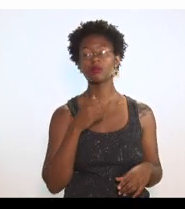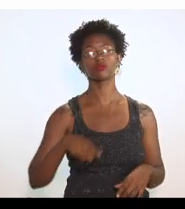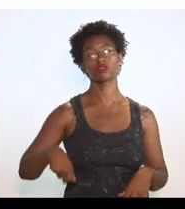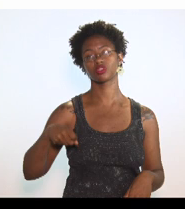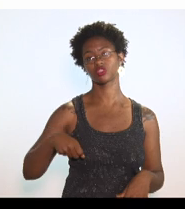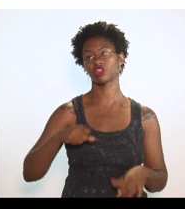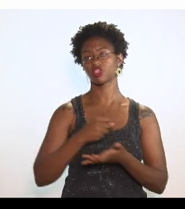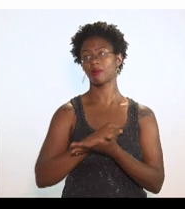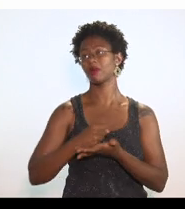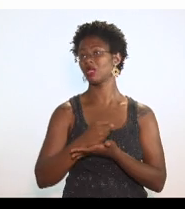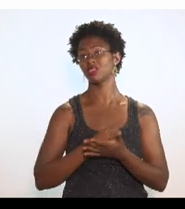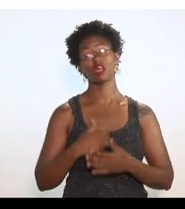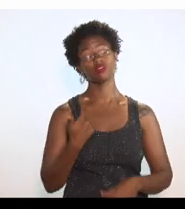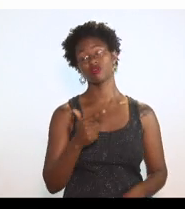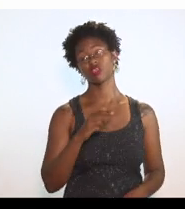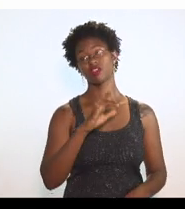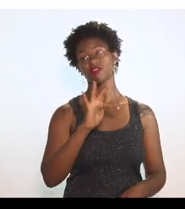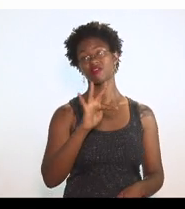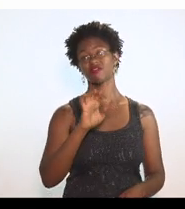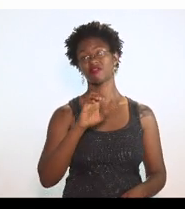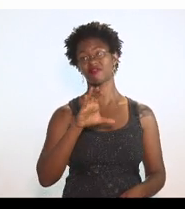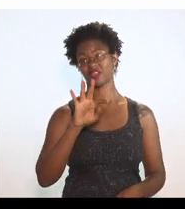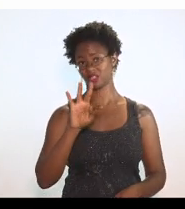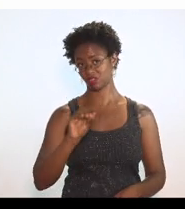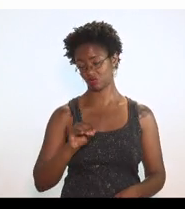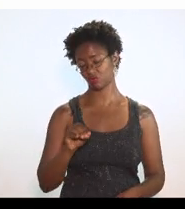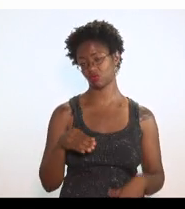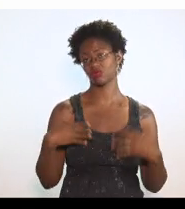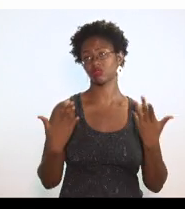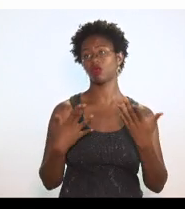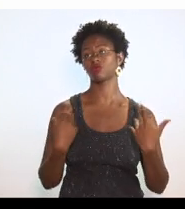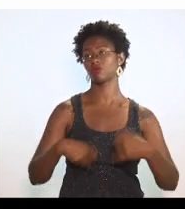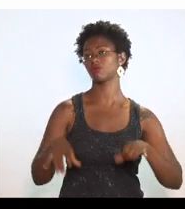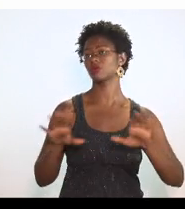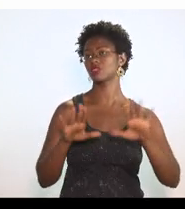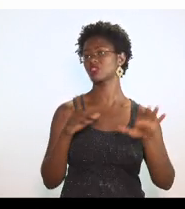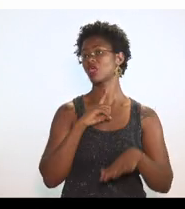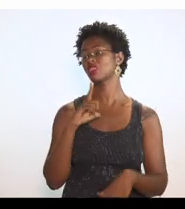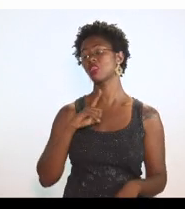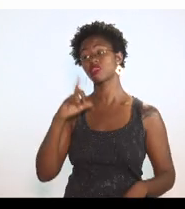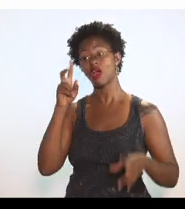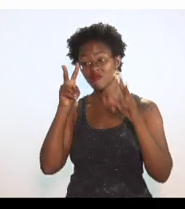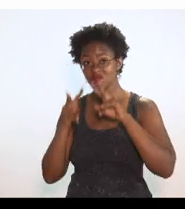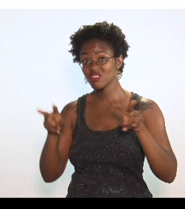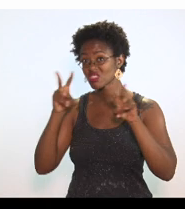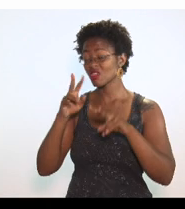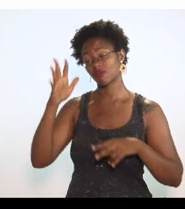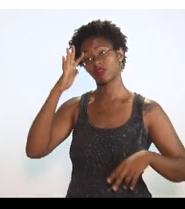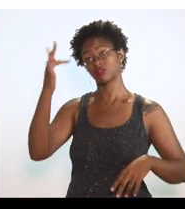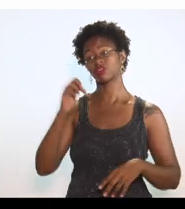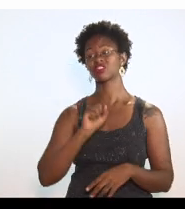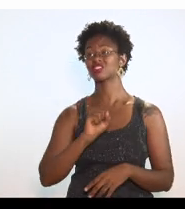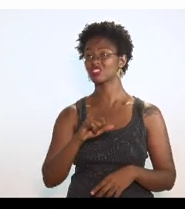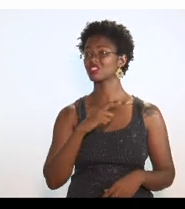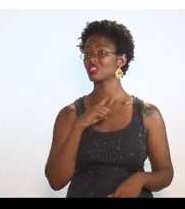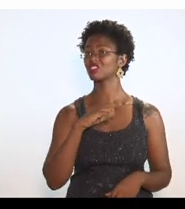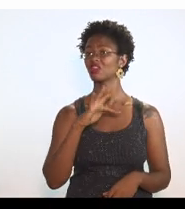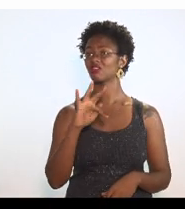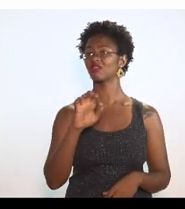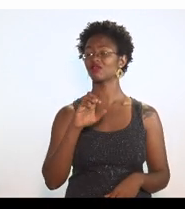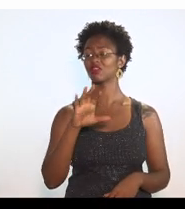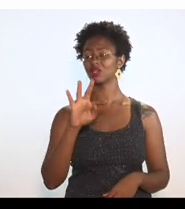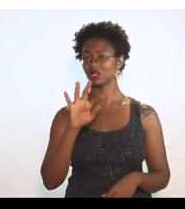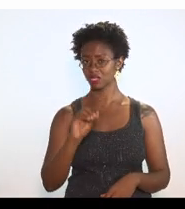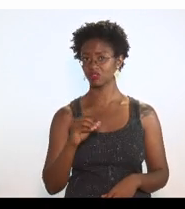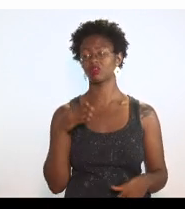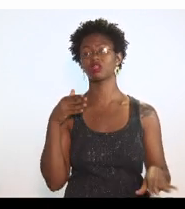por exemplo, não tem FECP. Então, não há porquê ter essa previsão. A partir do momento que o produto tem FECP, ele naturalmente vai entrar